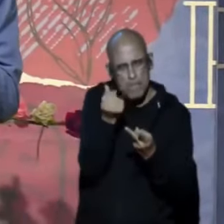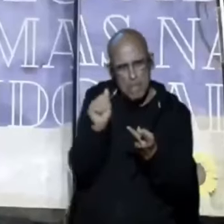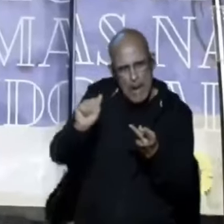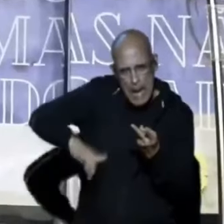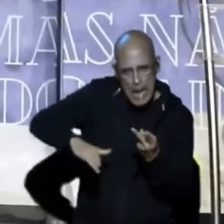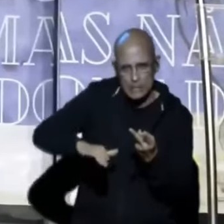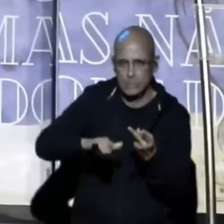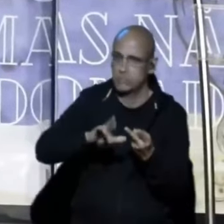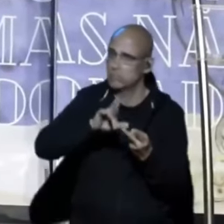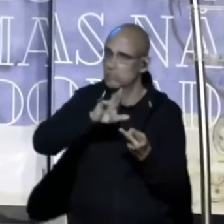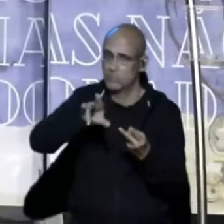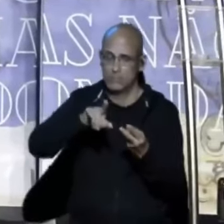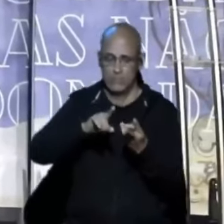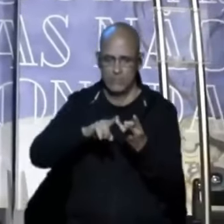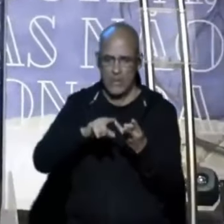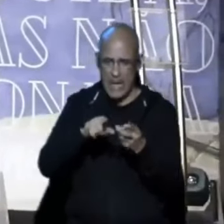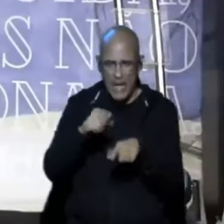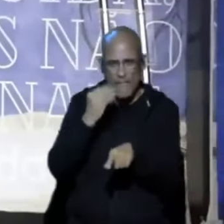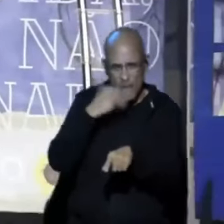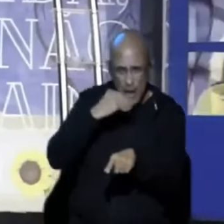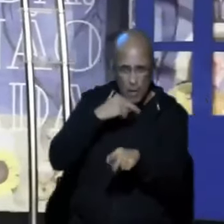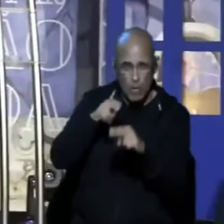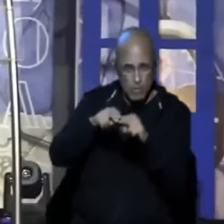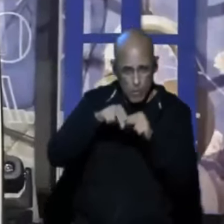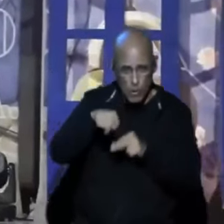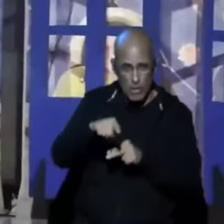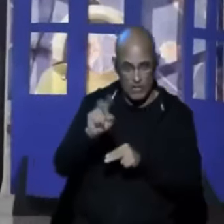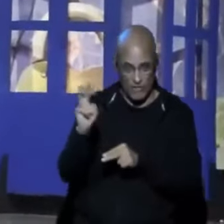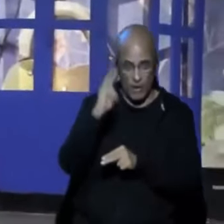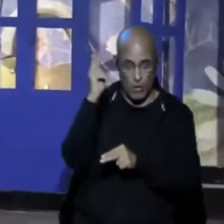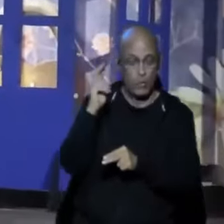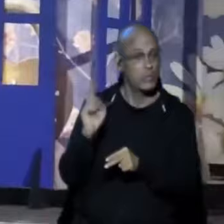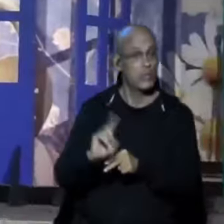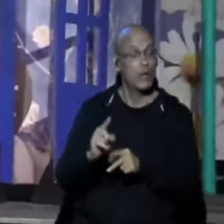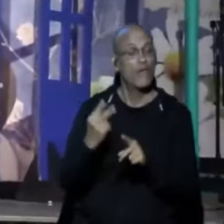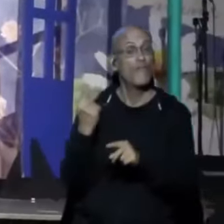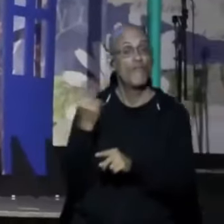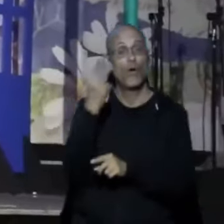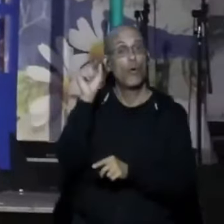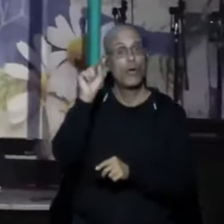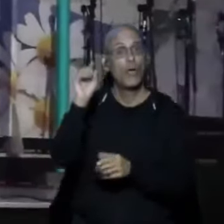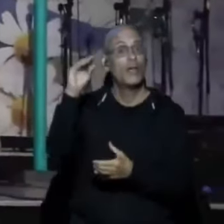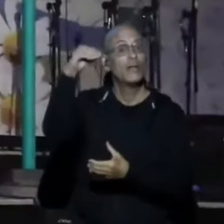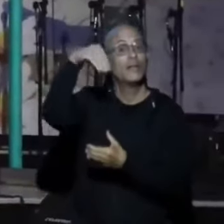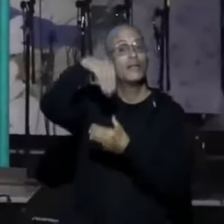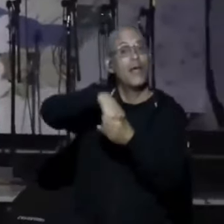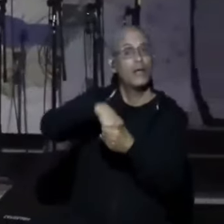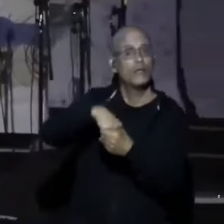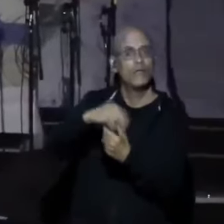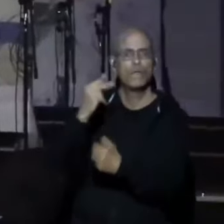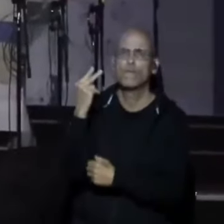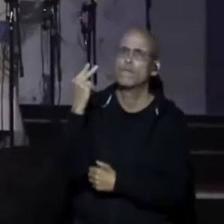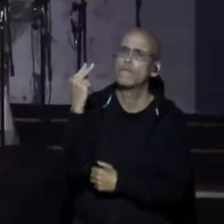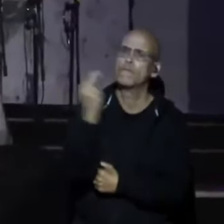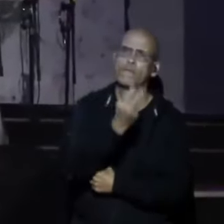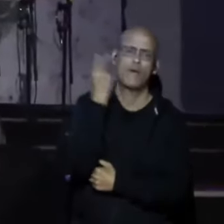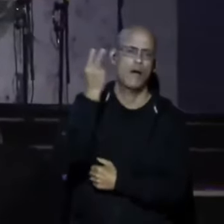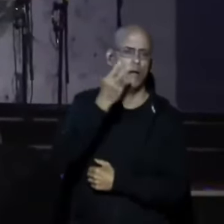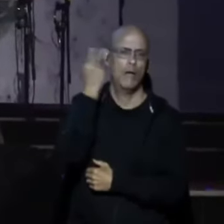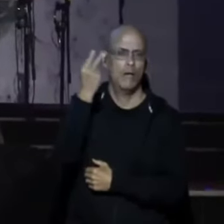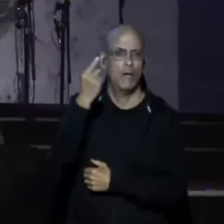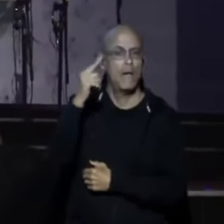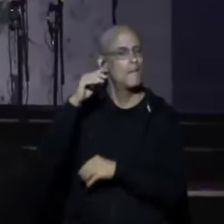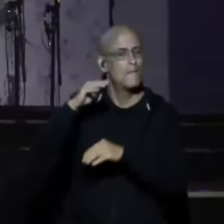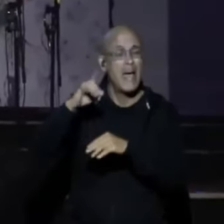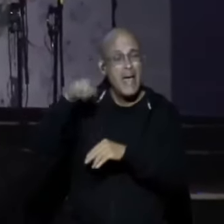Não por causa da sua fraqueza Mas porque o vaso de barro Ele carrega algo preciosíssimo Que é o